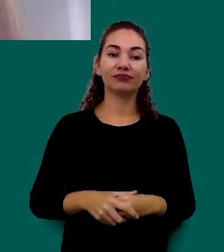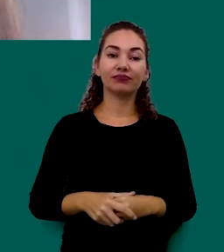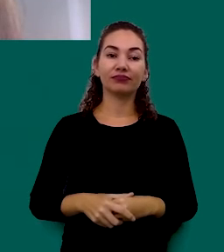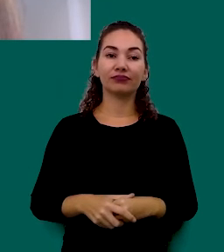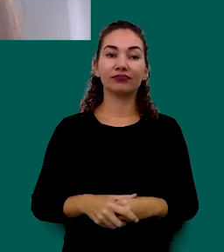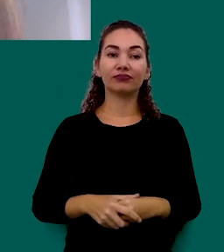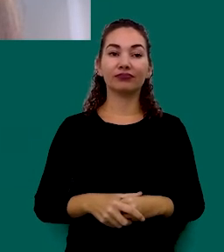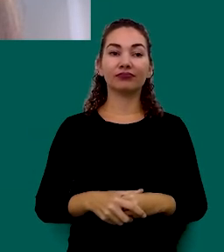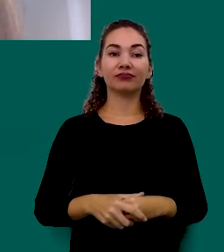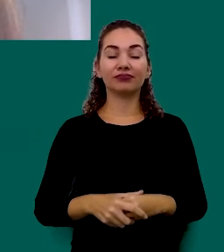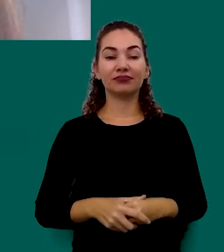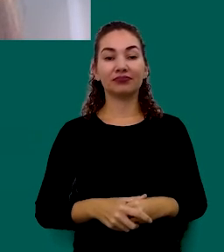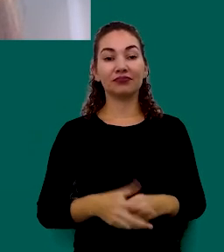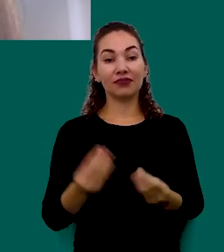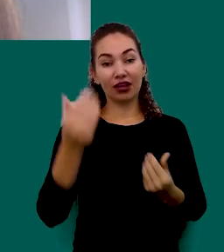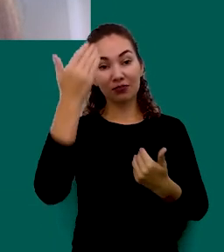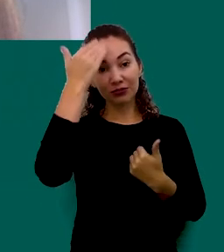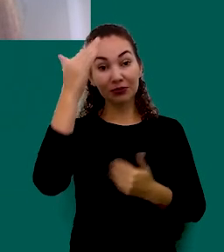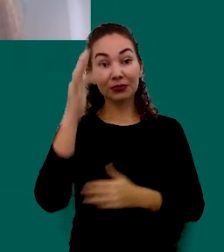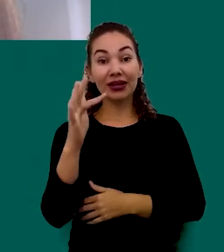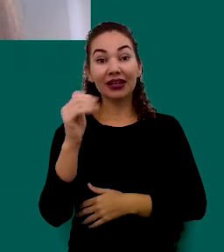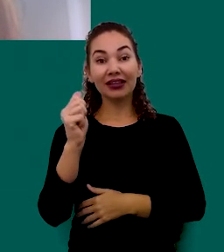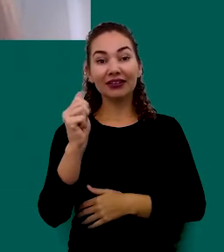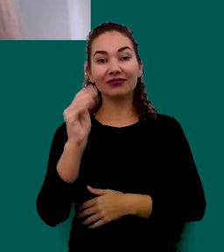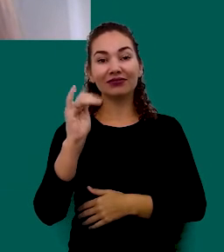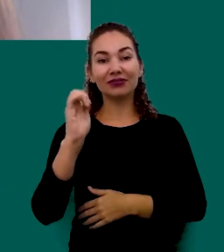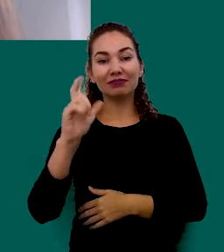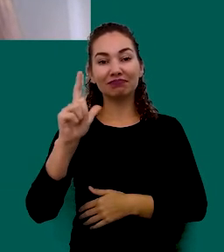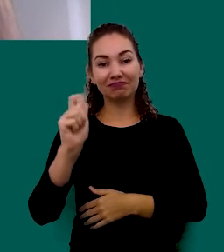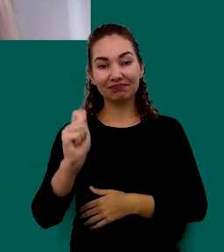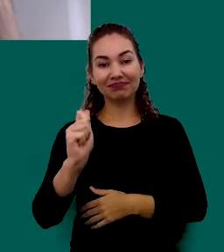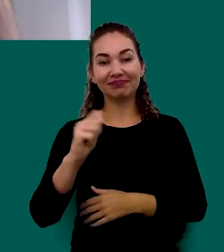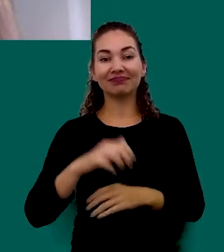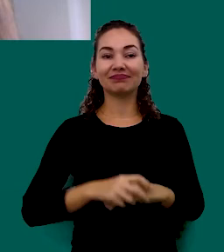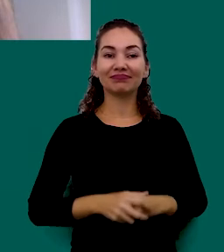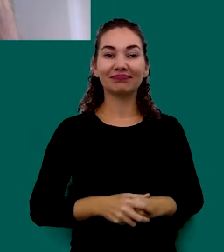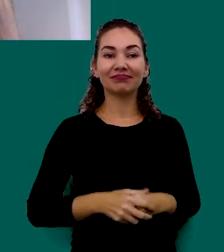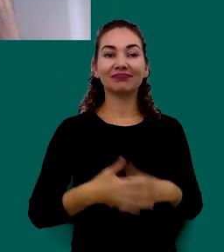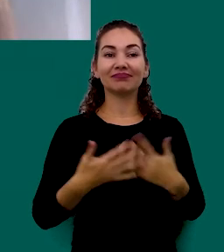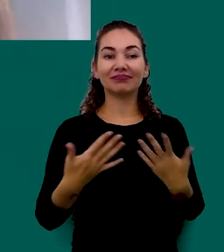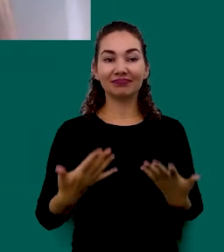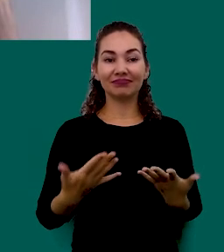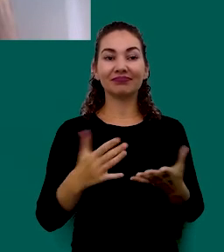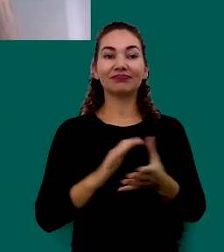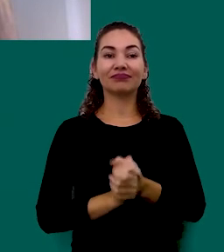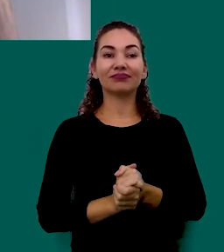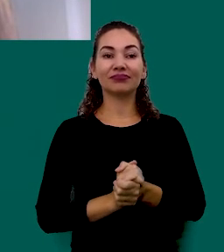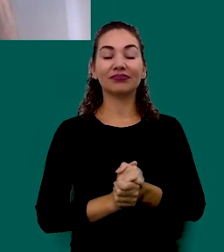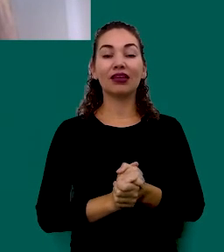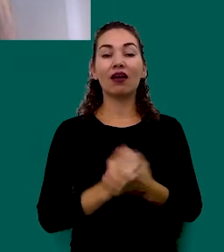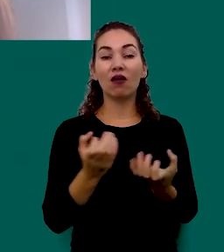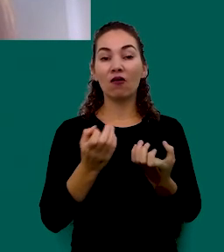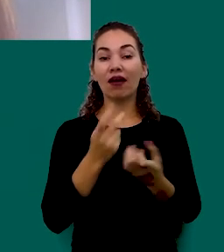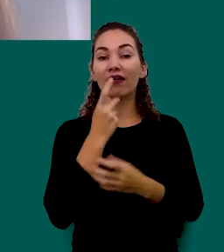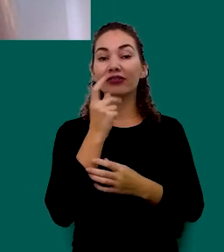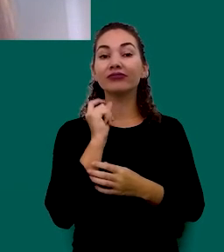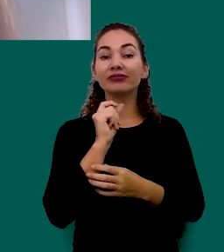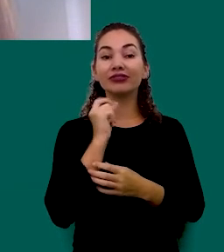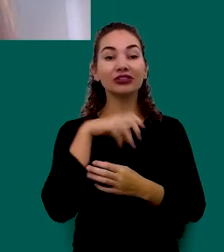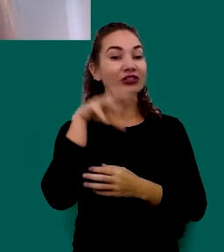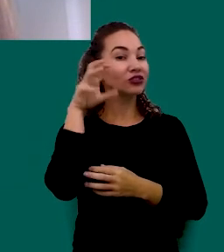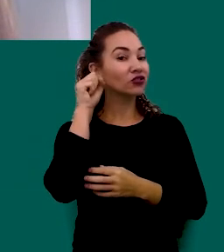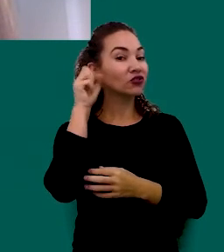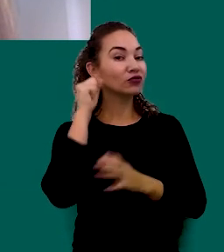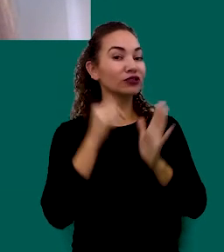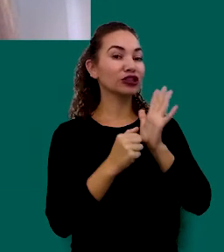Muito Obrigada Fabiela Muito Obrigada Pessoal Assim Eu Gostaria De Mencionar Que Ouvindo